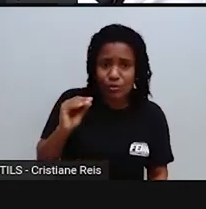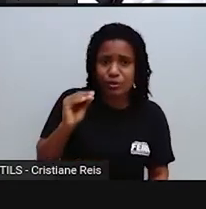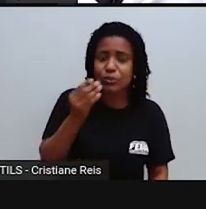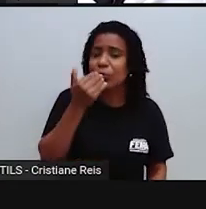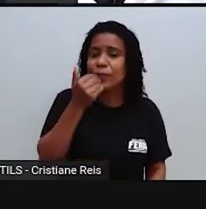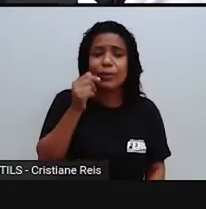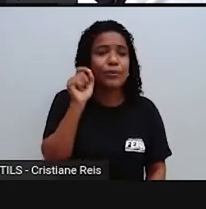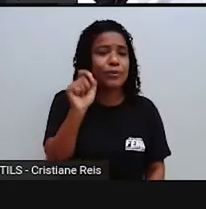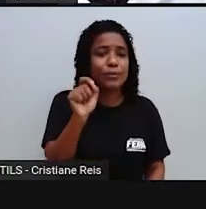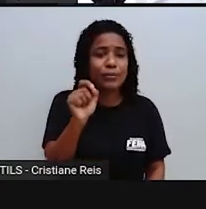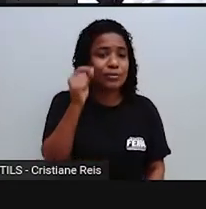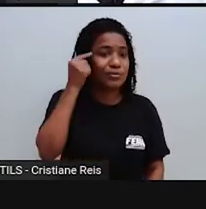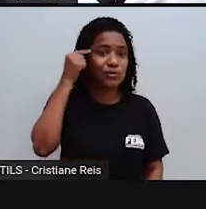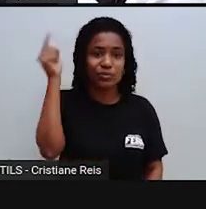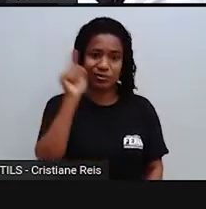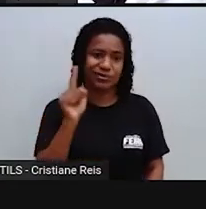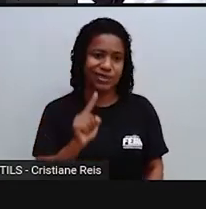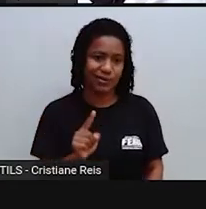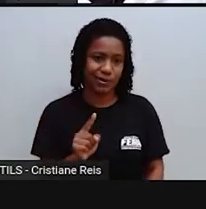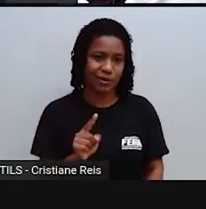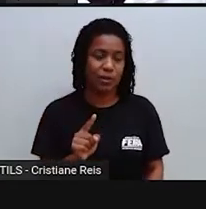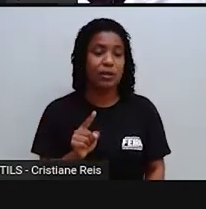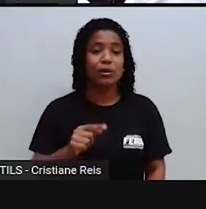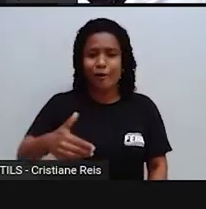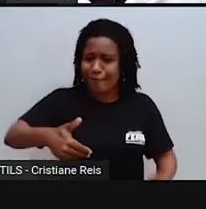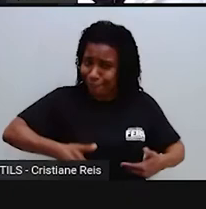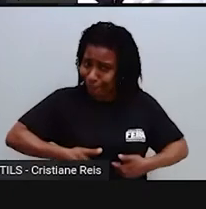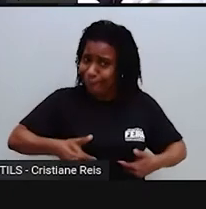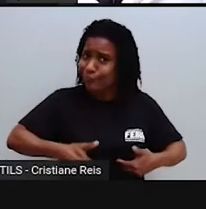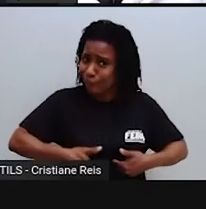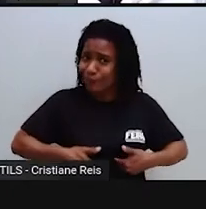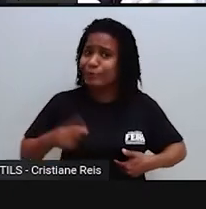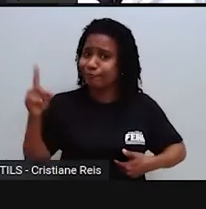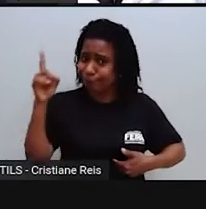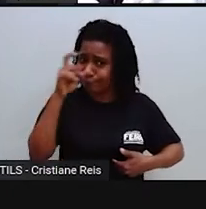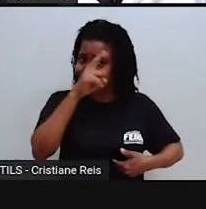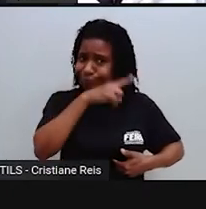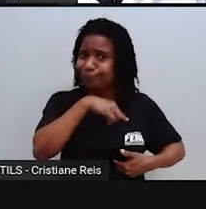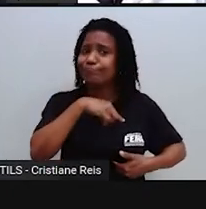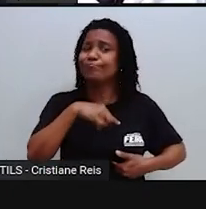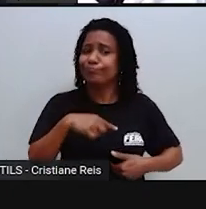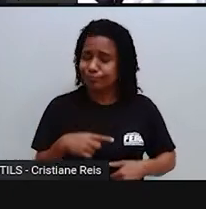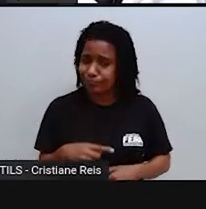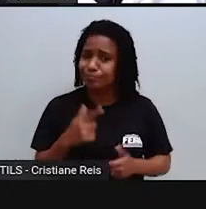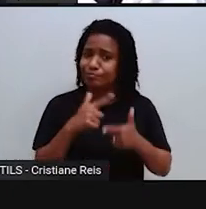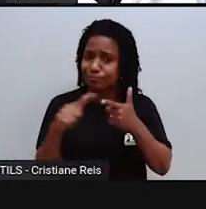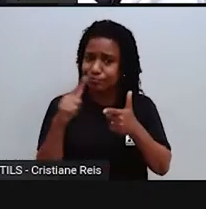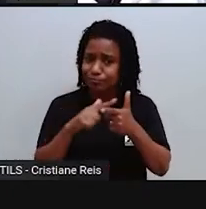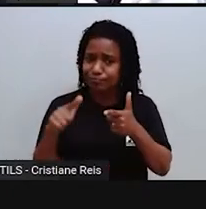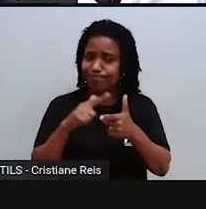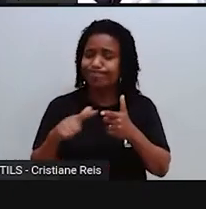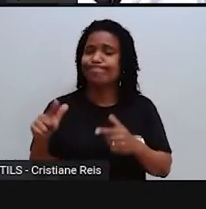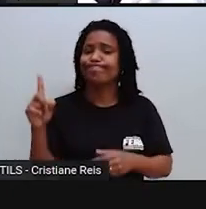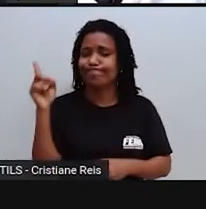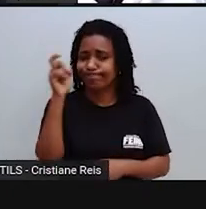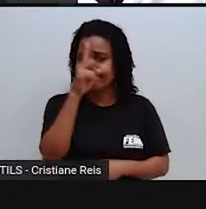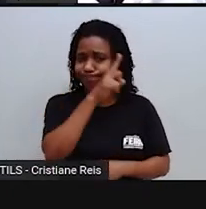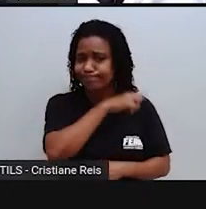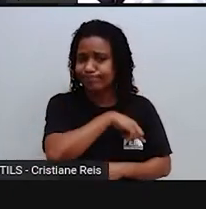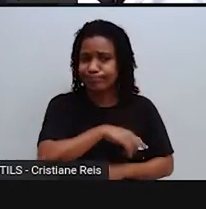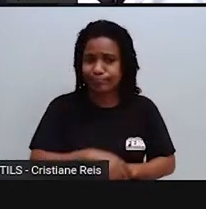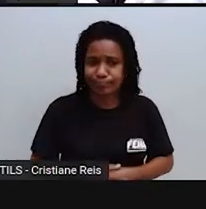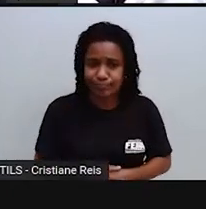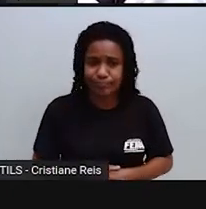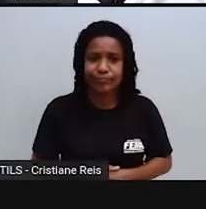assim, isso é um problema seríssimo. A fome é um problema seríssimo. Investir em pesquisa, infraestrutura para uma produção agrícola